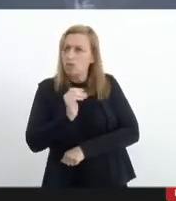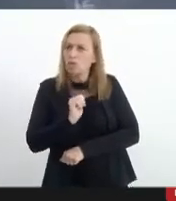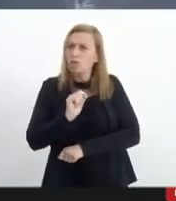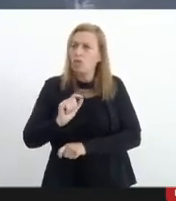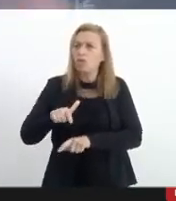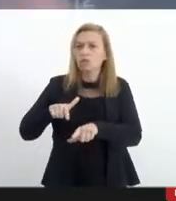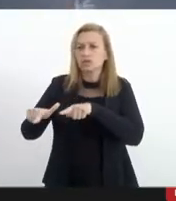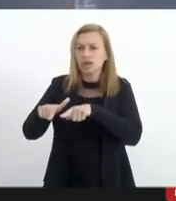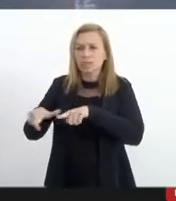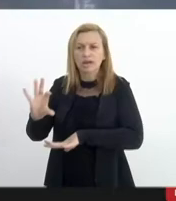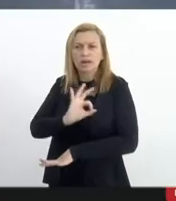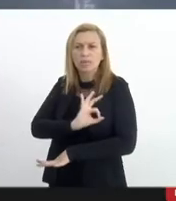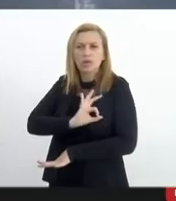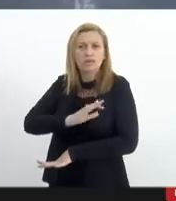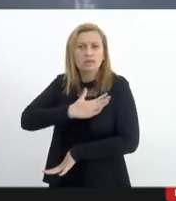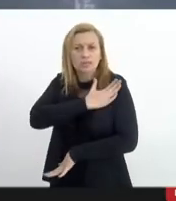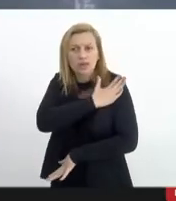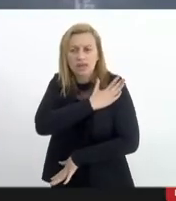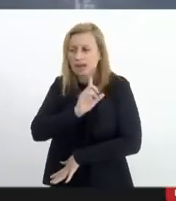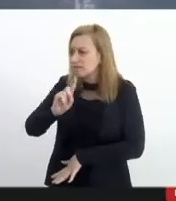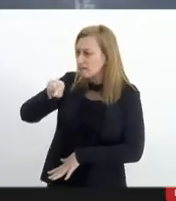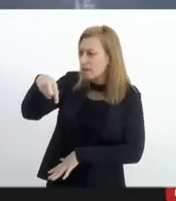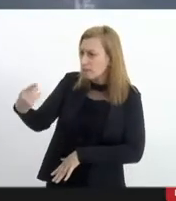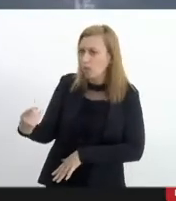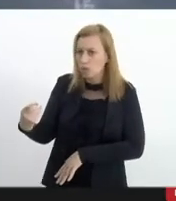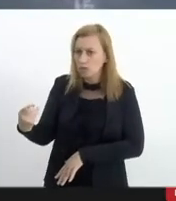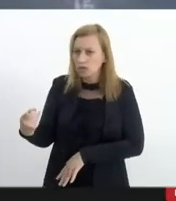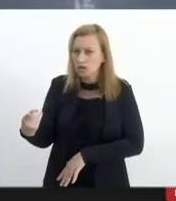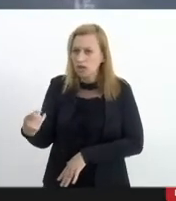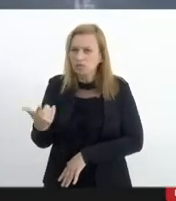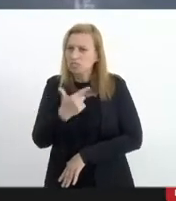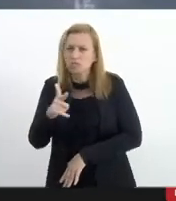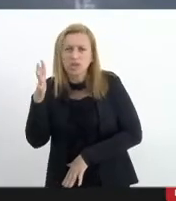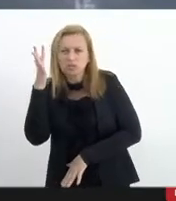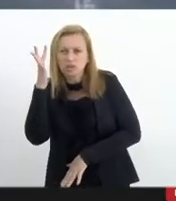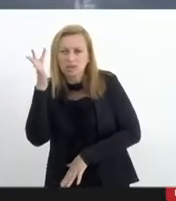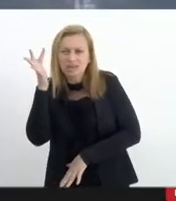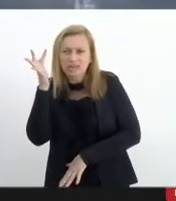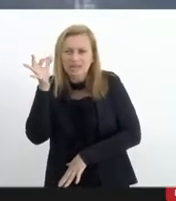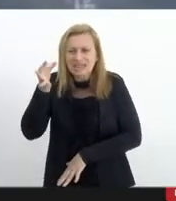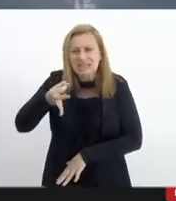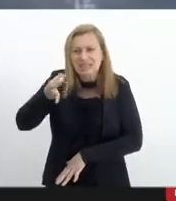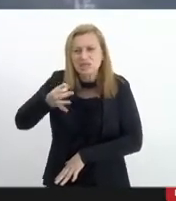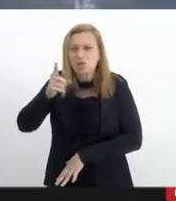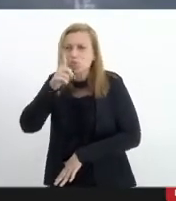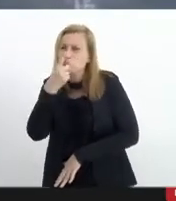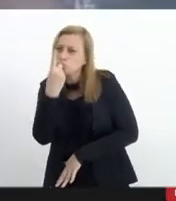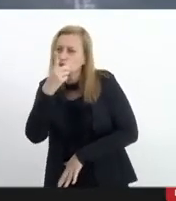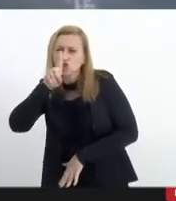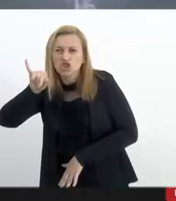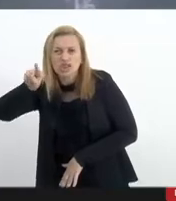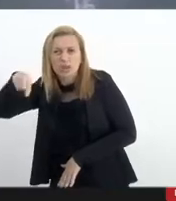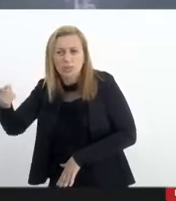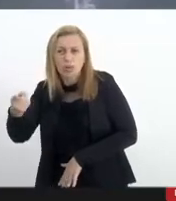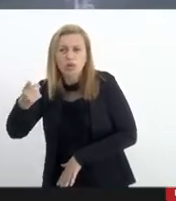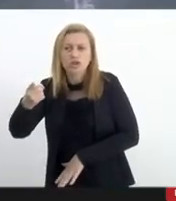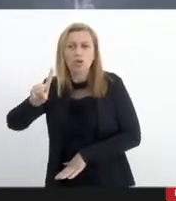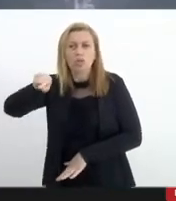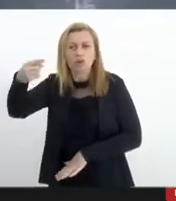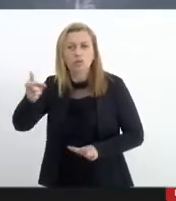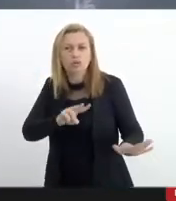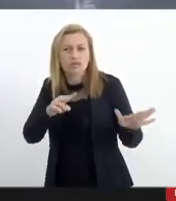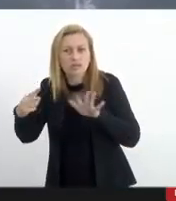operação da polícia militar depois não tenho certeza se foi um dia depois mas foi na semana seguinte